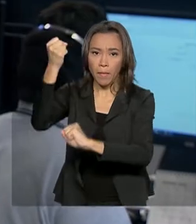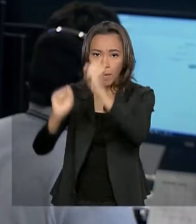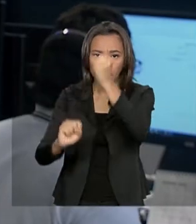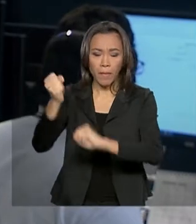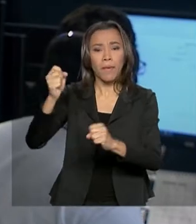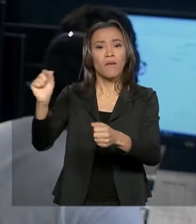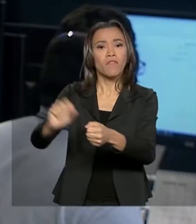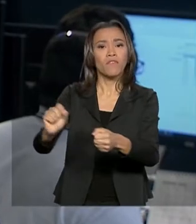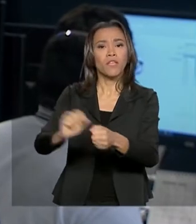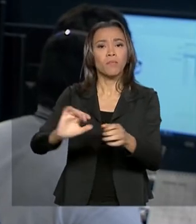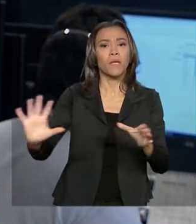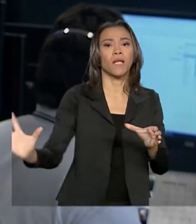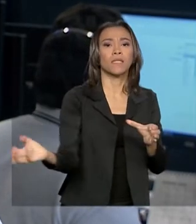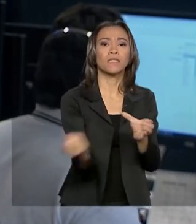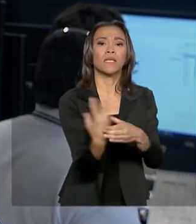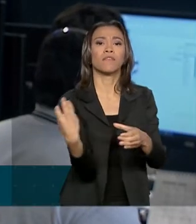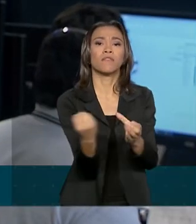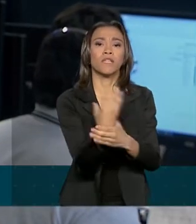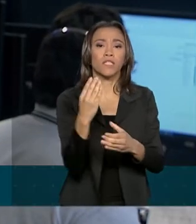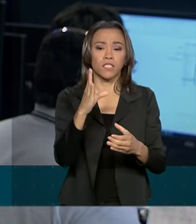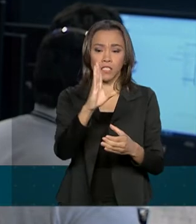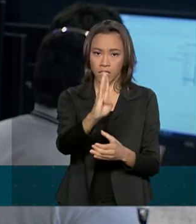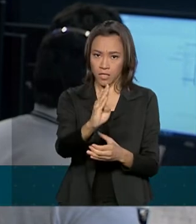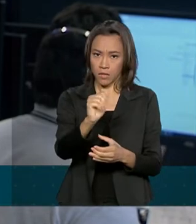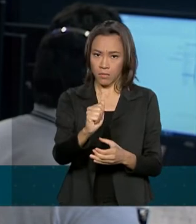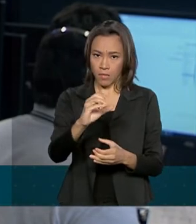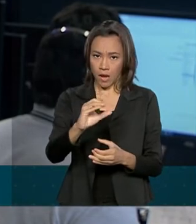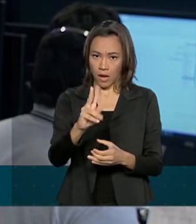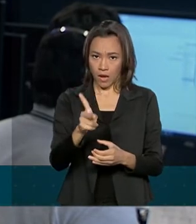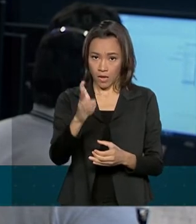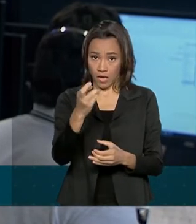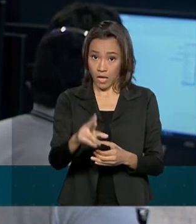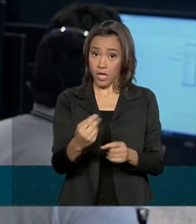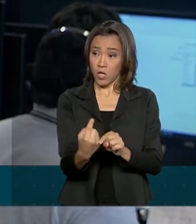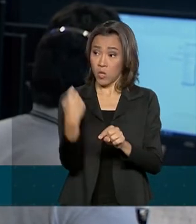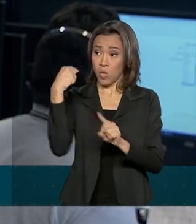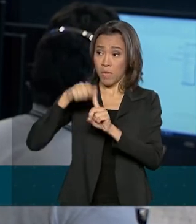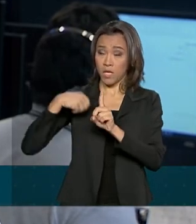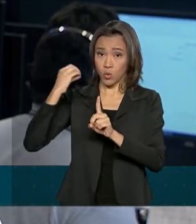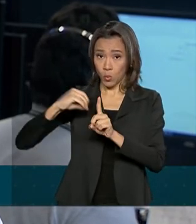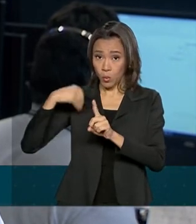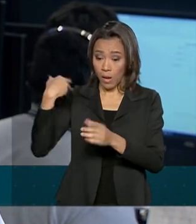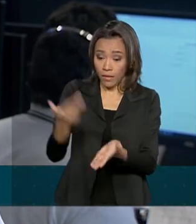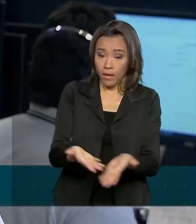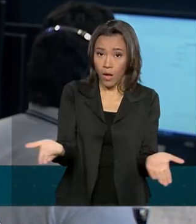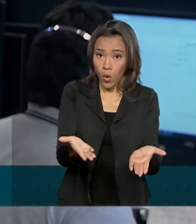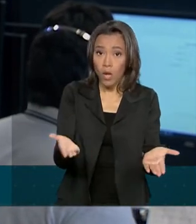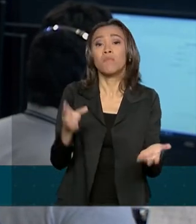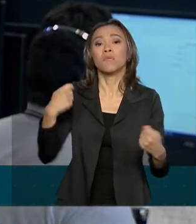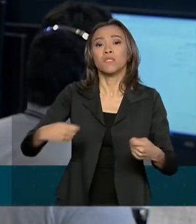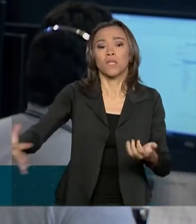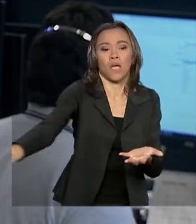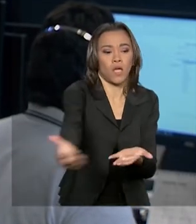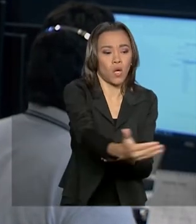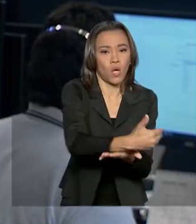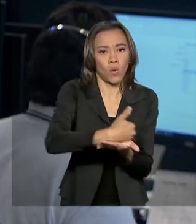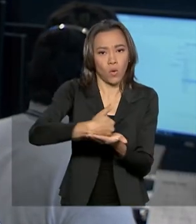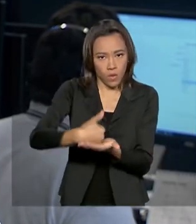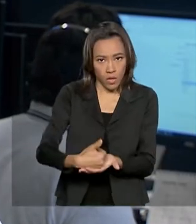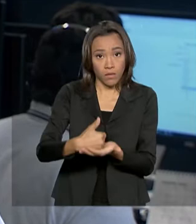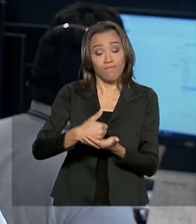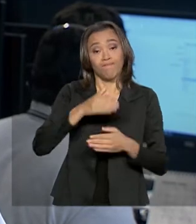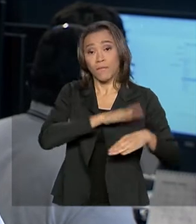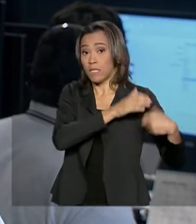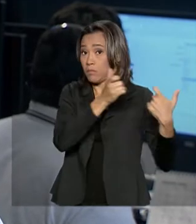cervejaria Bacher no período de outubro do ano passado até agora, devem ser recolhidos do mercado. De acordo com o Ministério da